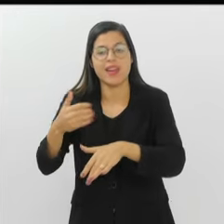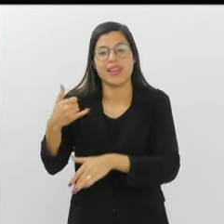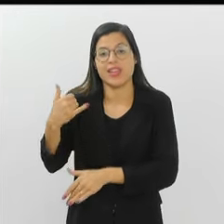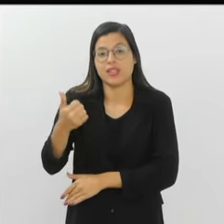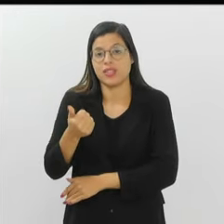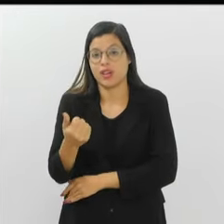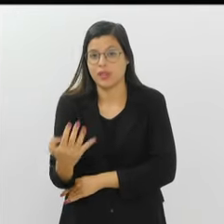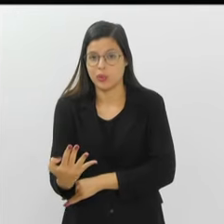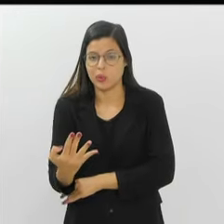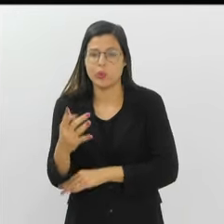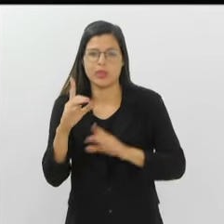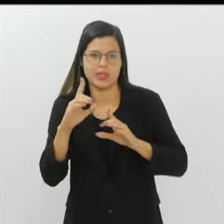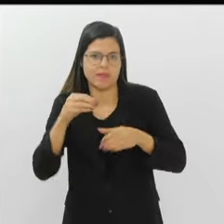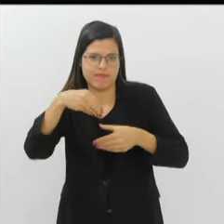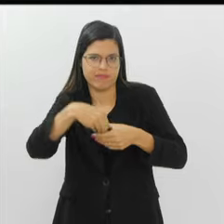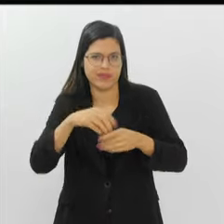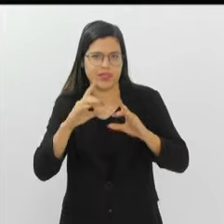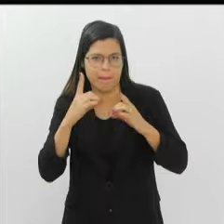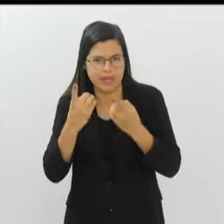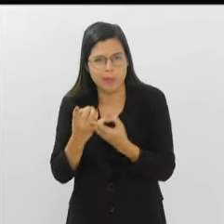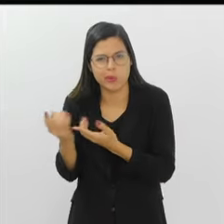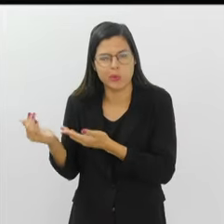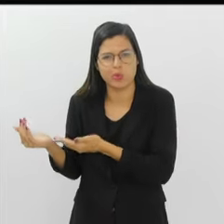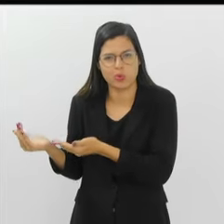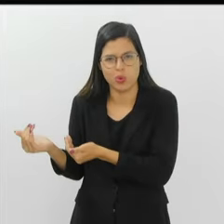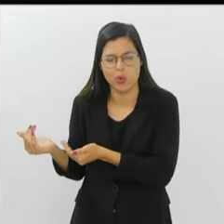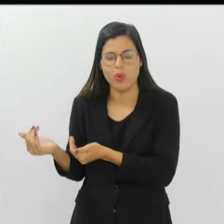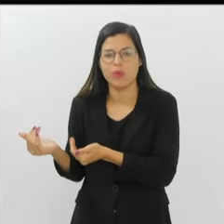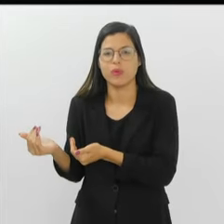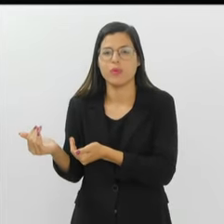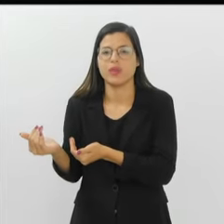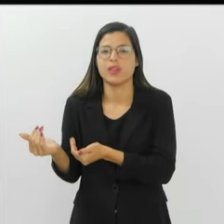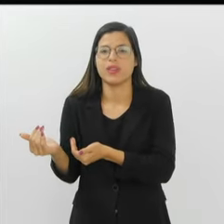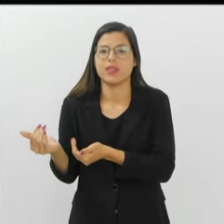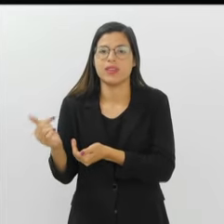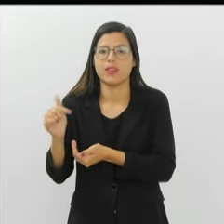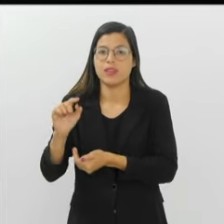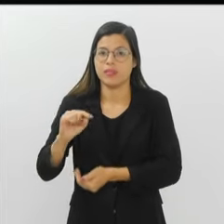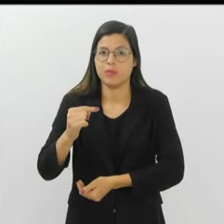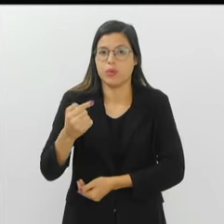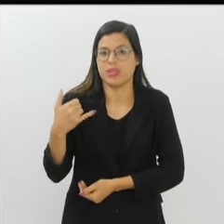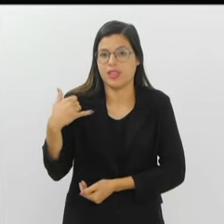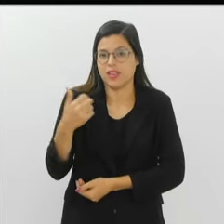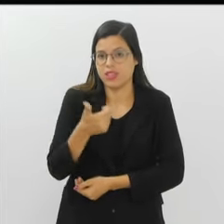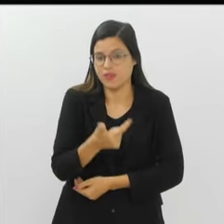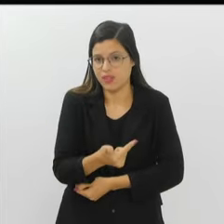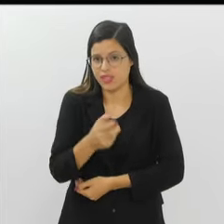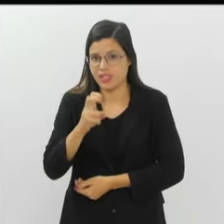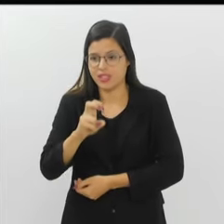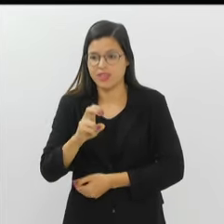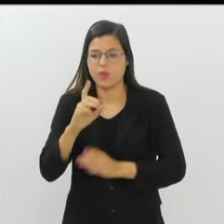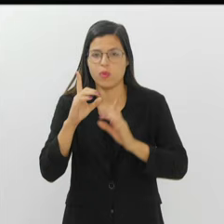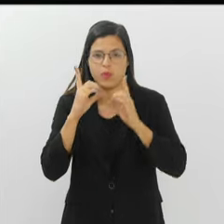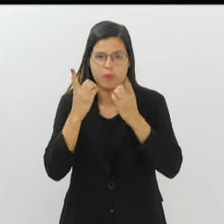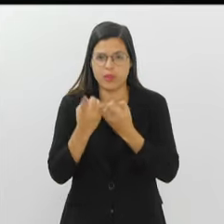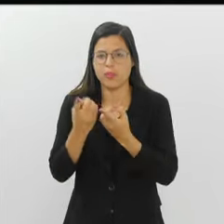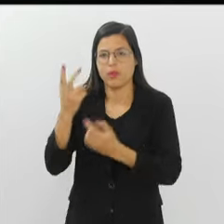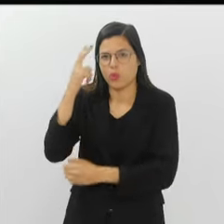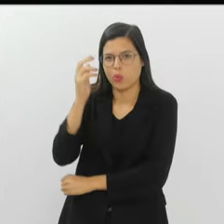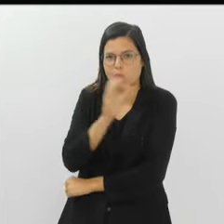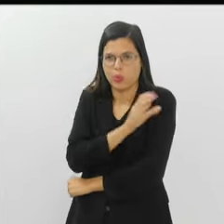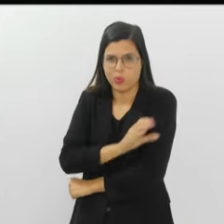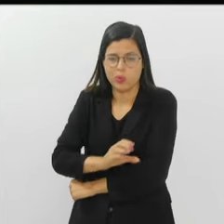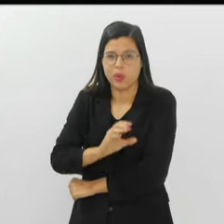14 me torno do departamento jovem, aos 25 vou para o departamento cultural e aos